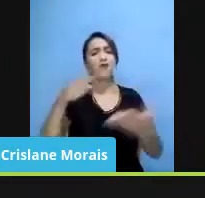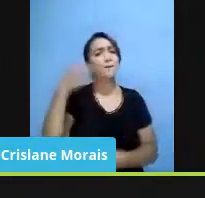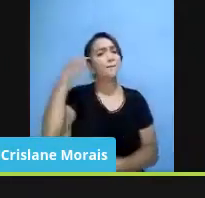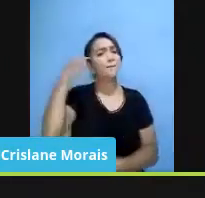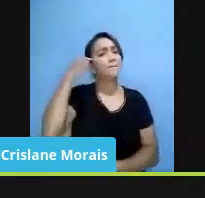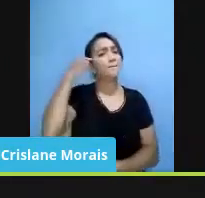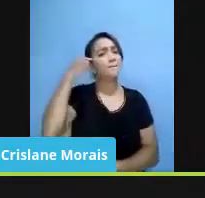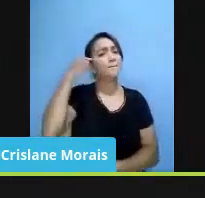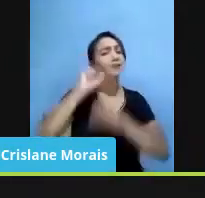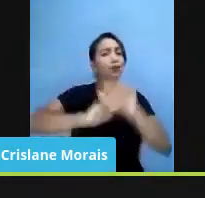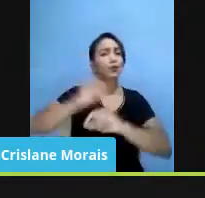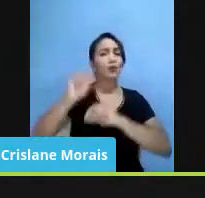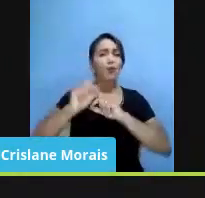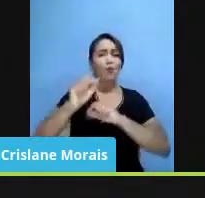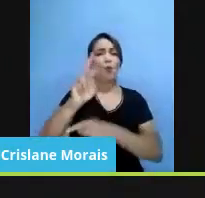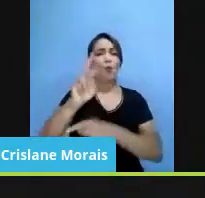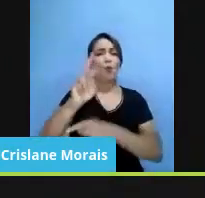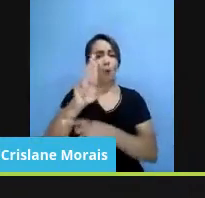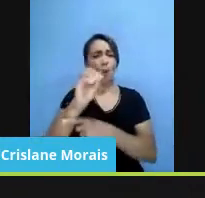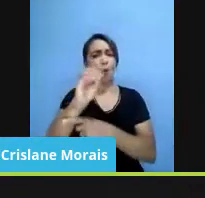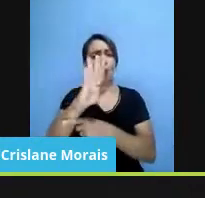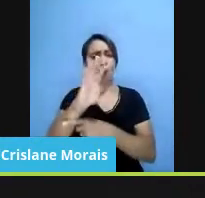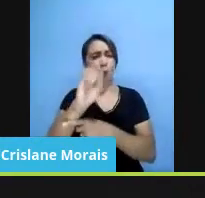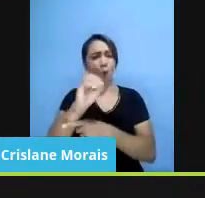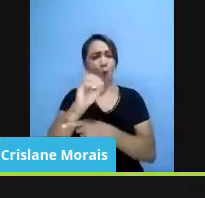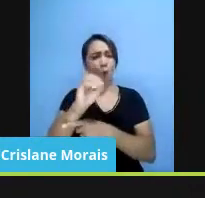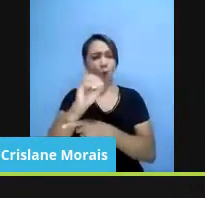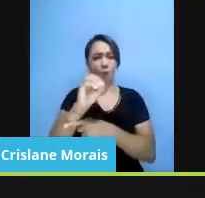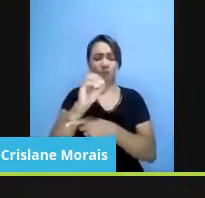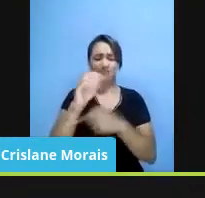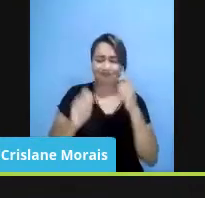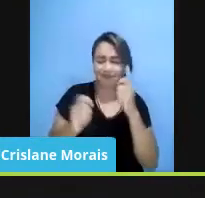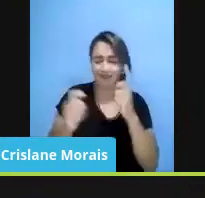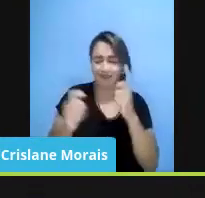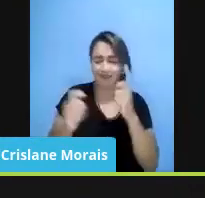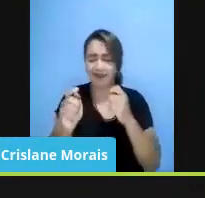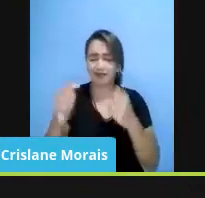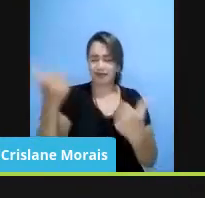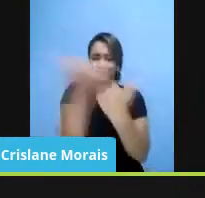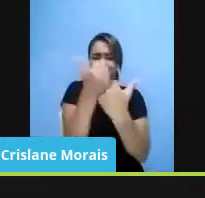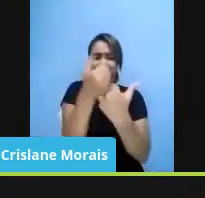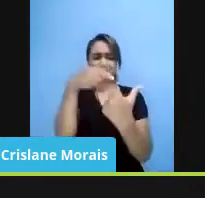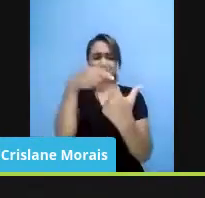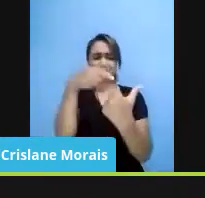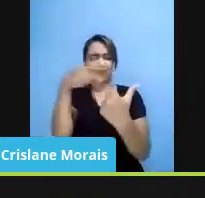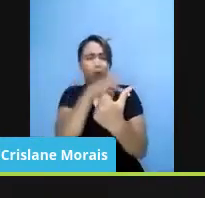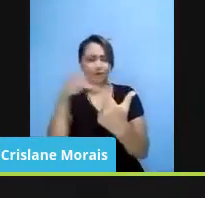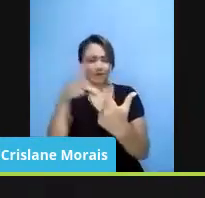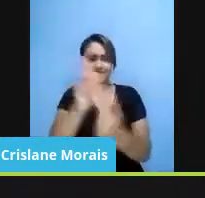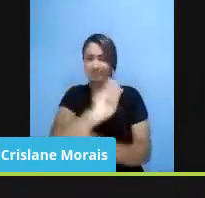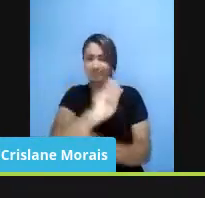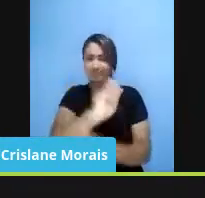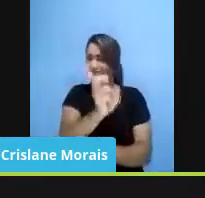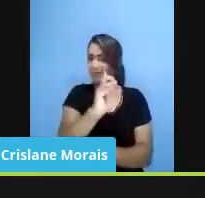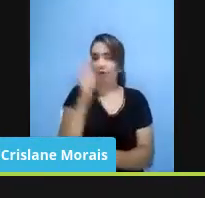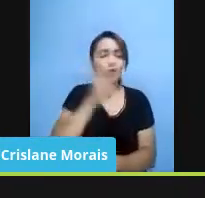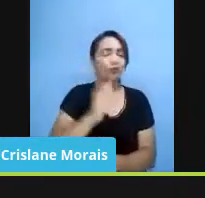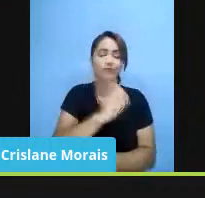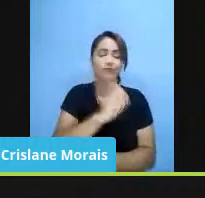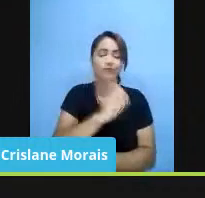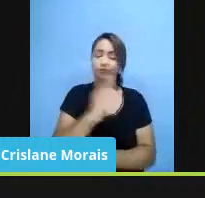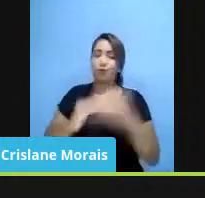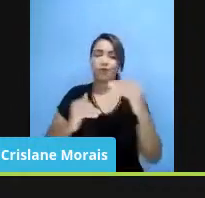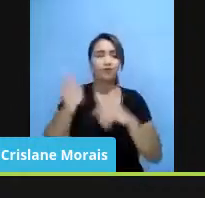um robô, ele pode substituir o professor em qualquer das suas funções. É uma coisa tão